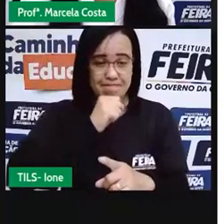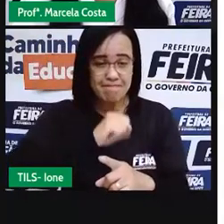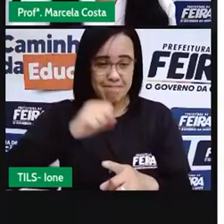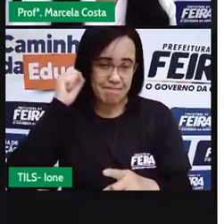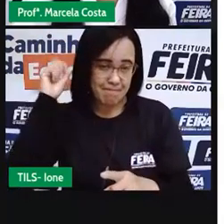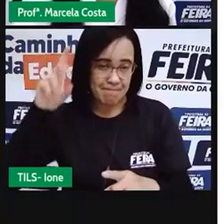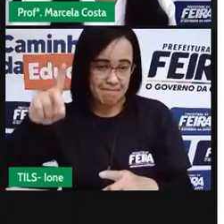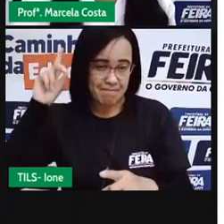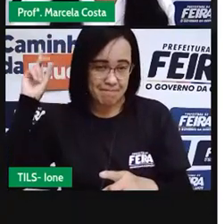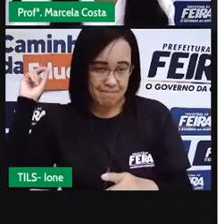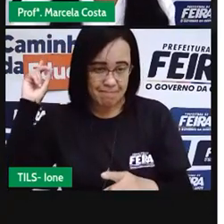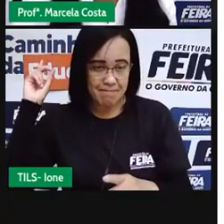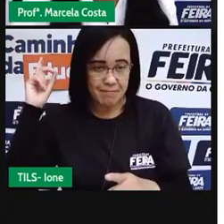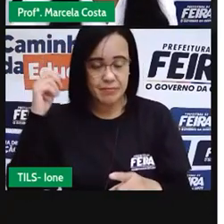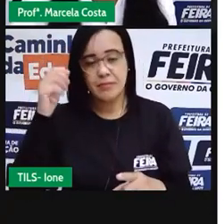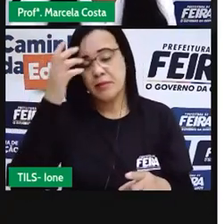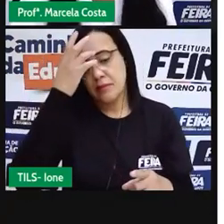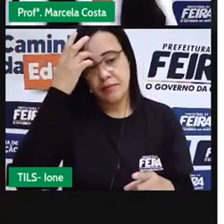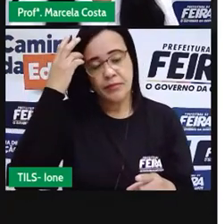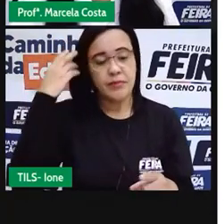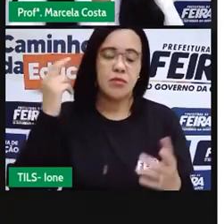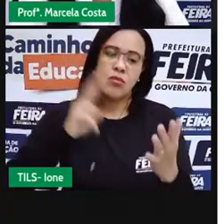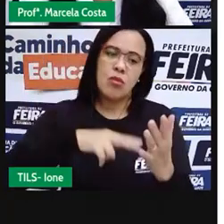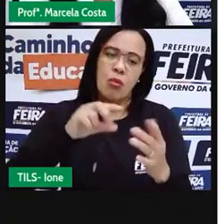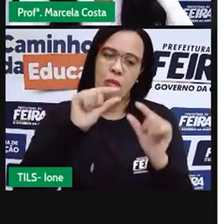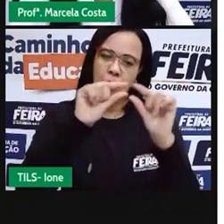Vou ler com vocês esse trecho.